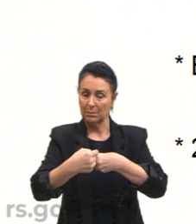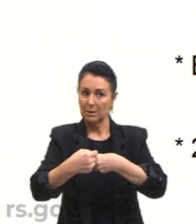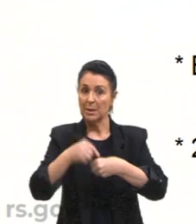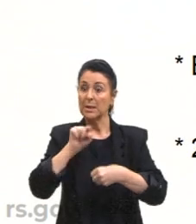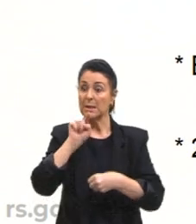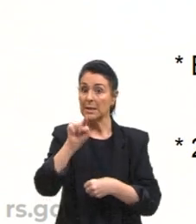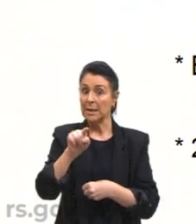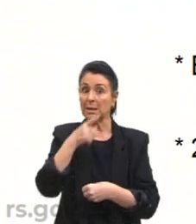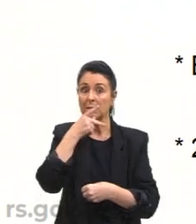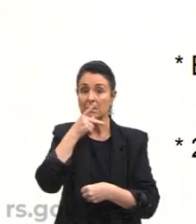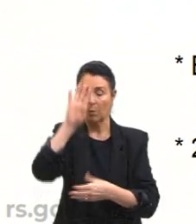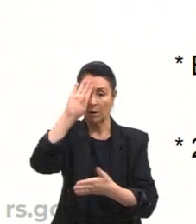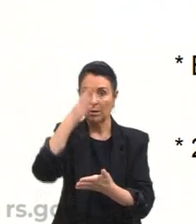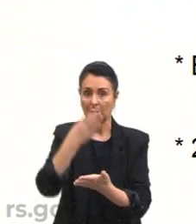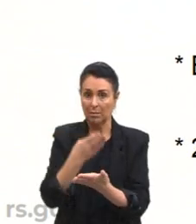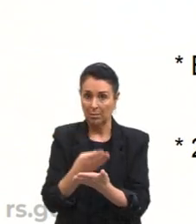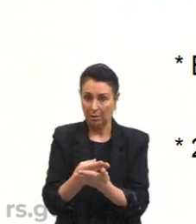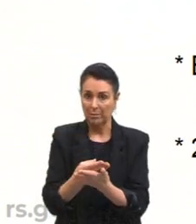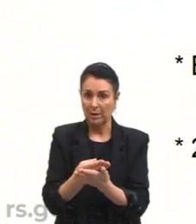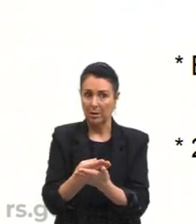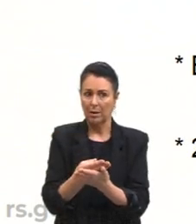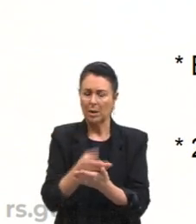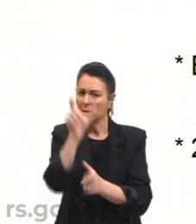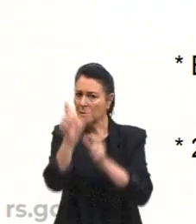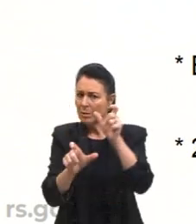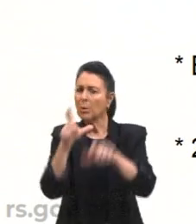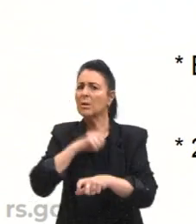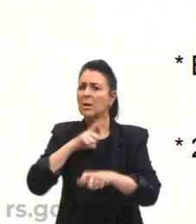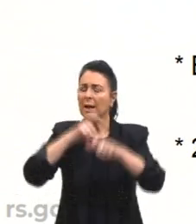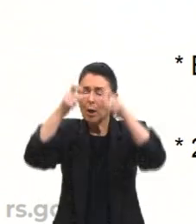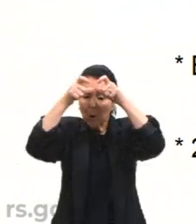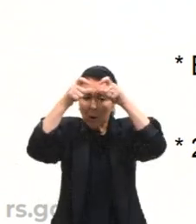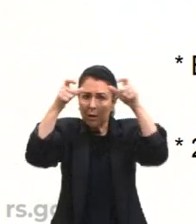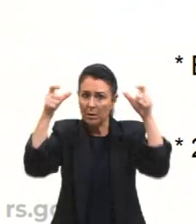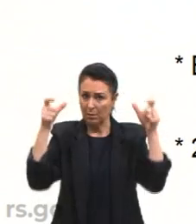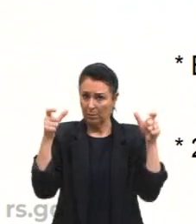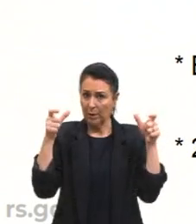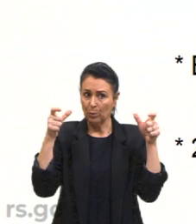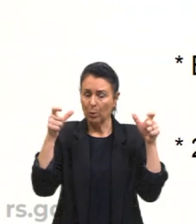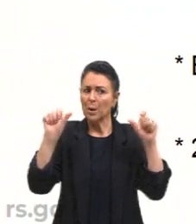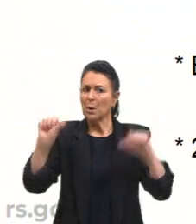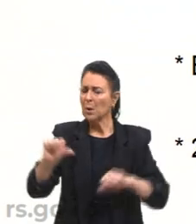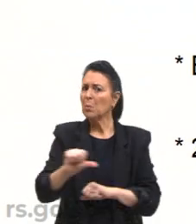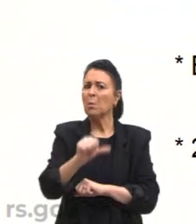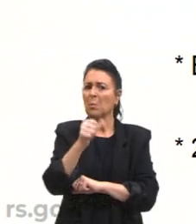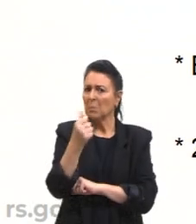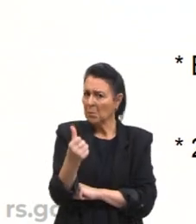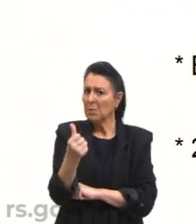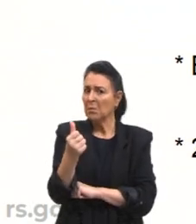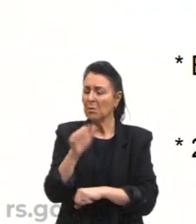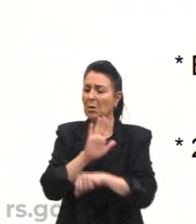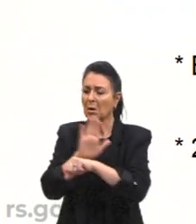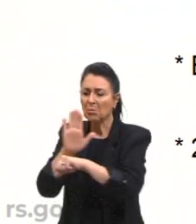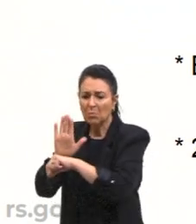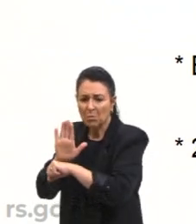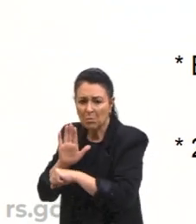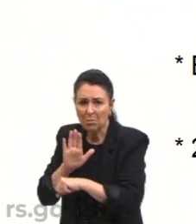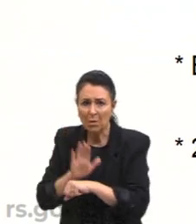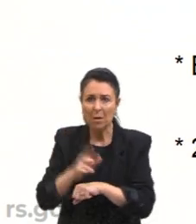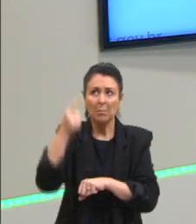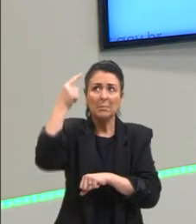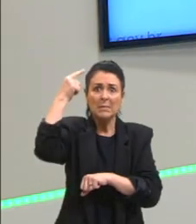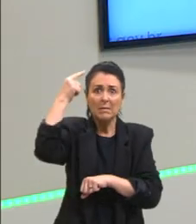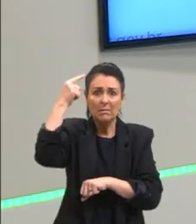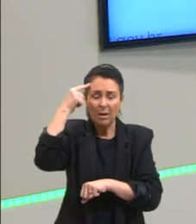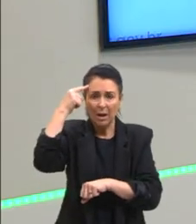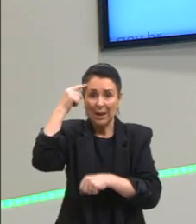conhecimento, digamos assim, seriam melhores, seriam melhores para a polis. Uma das teorias dele, do